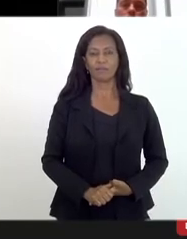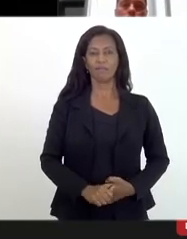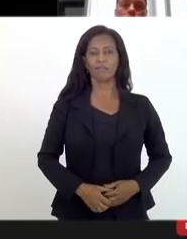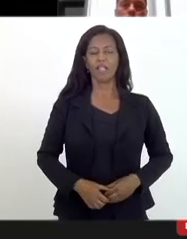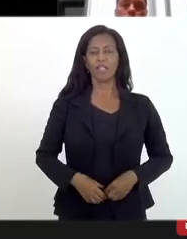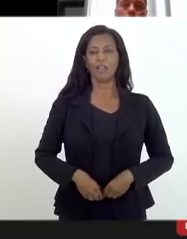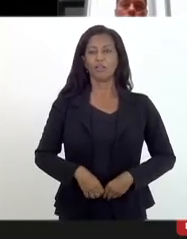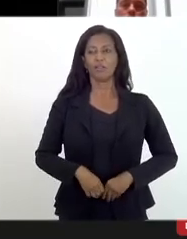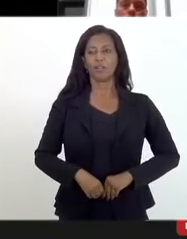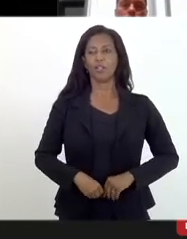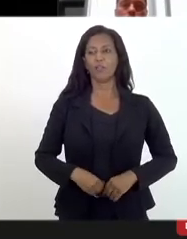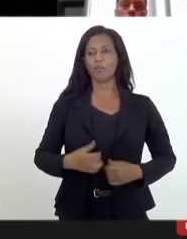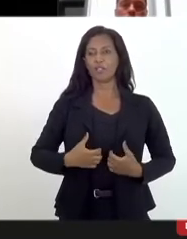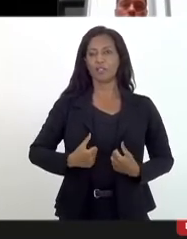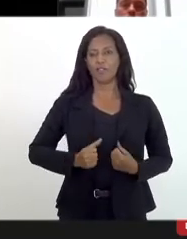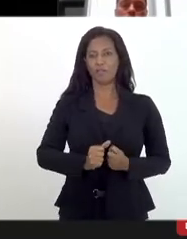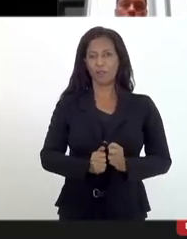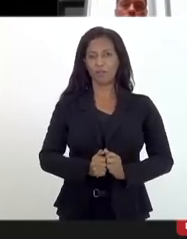Vou colocar aqui.